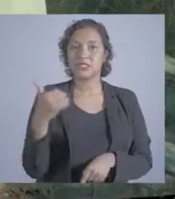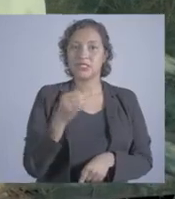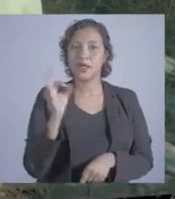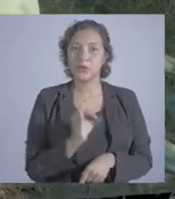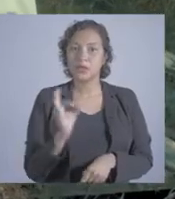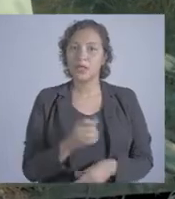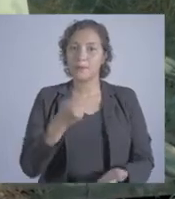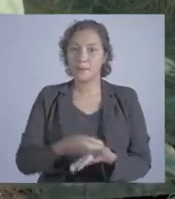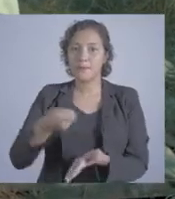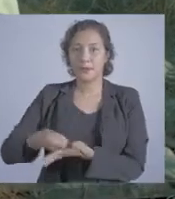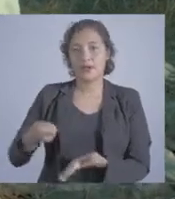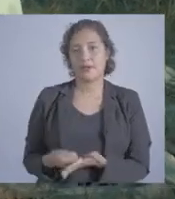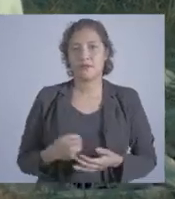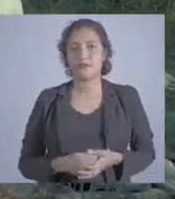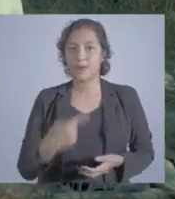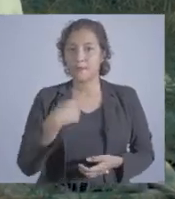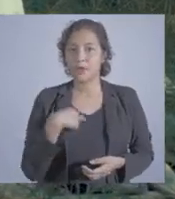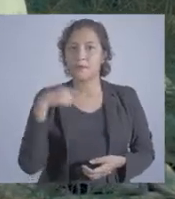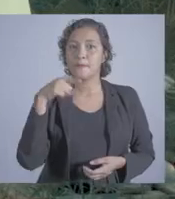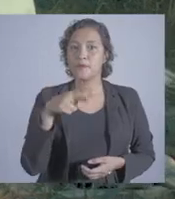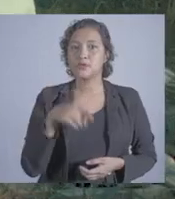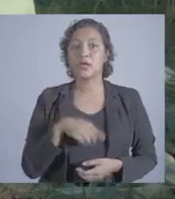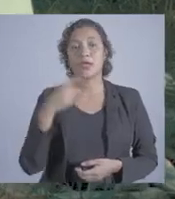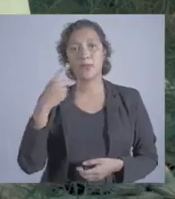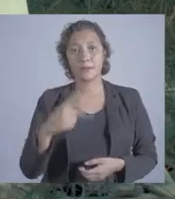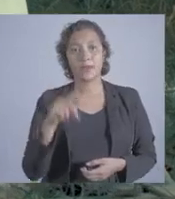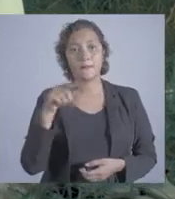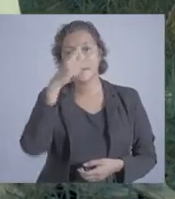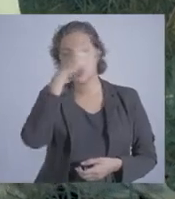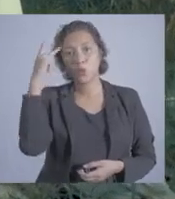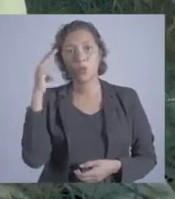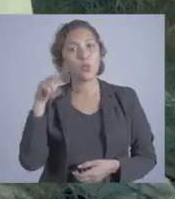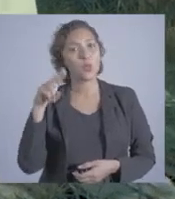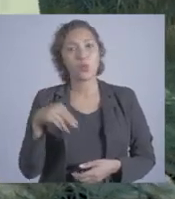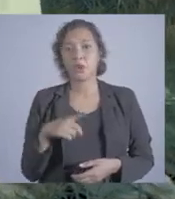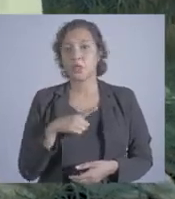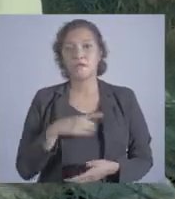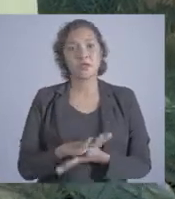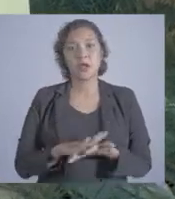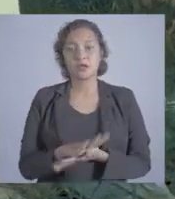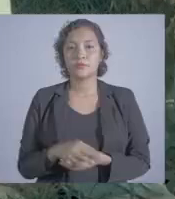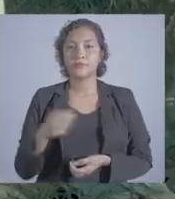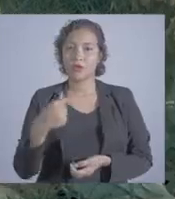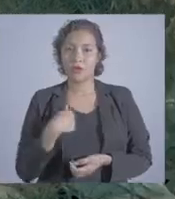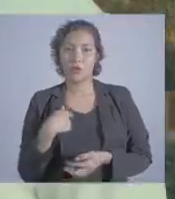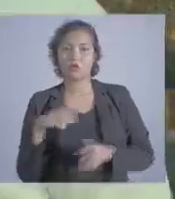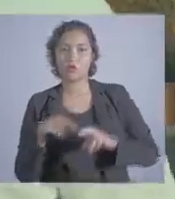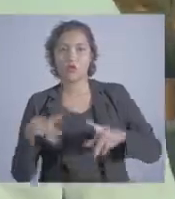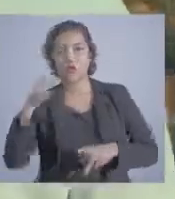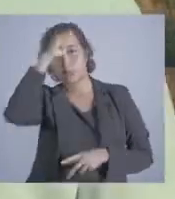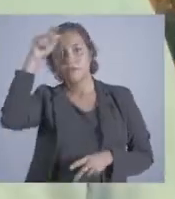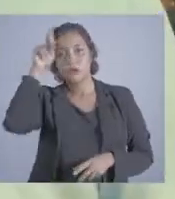disso, a taxa de esgoto de 100% continua sendo cobrada para mim, para você e até para quem nunca teve esse serviço.